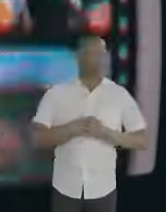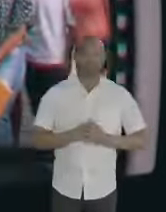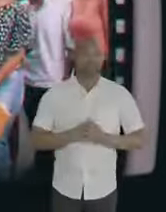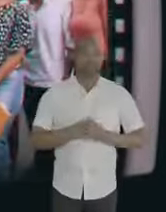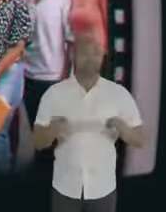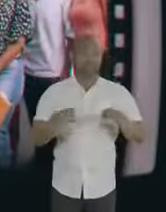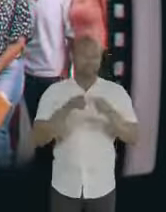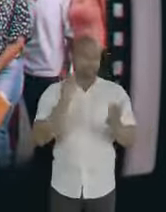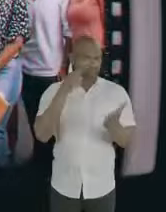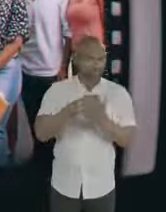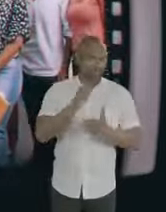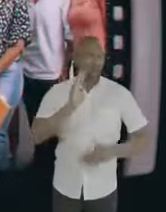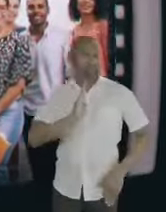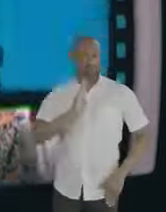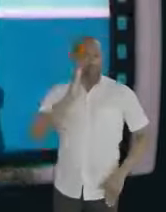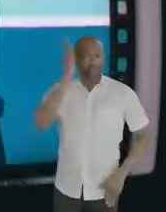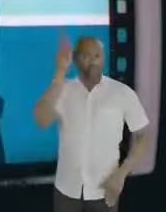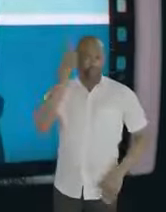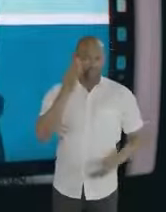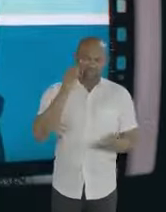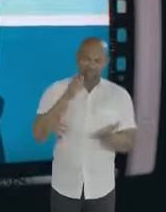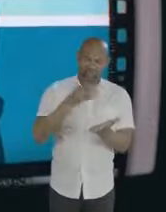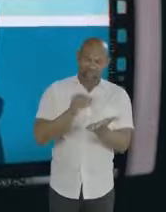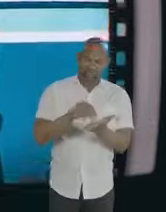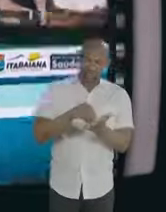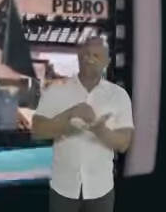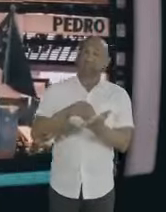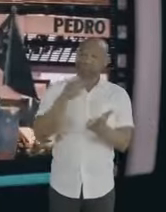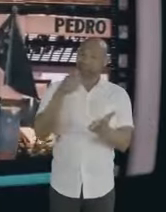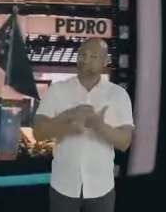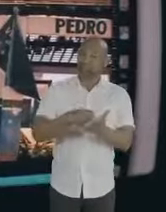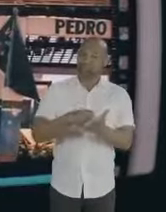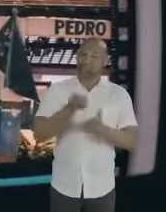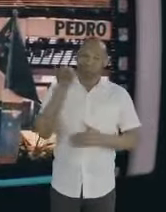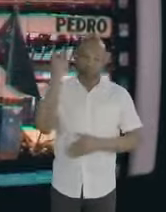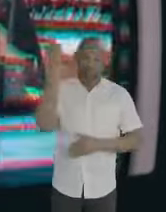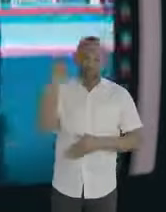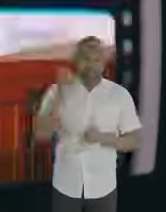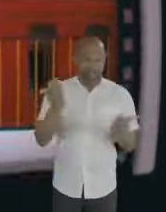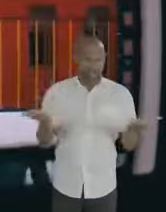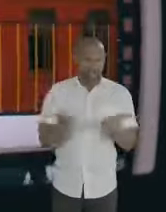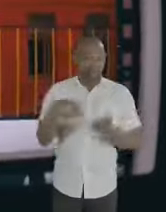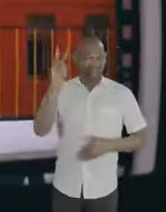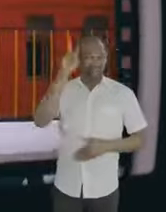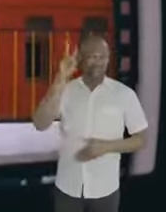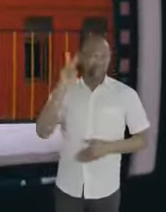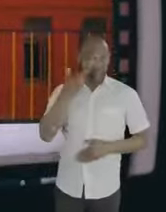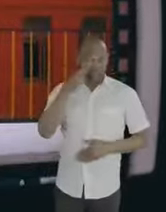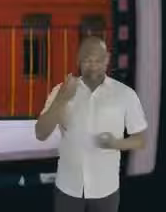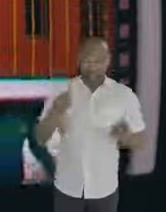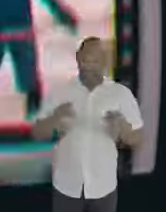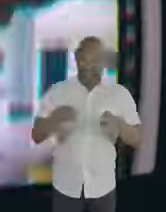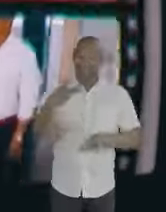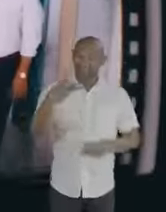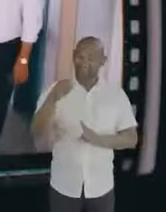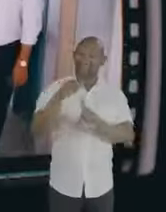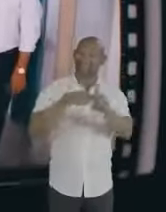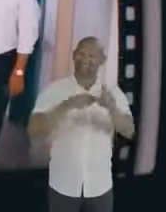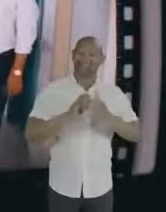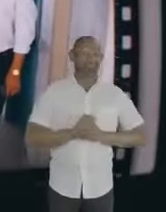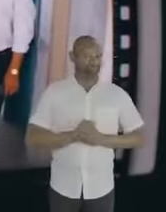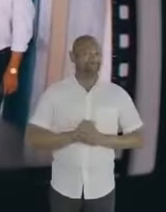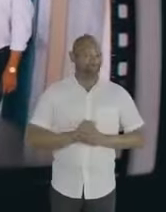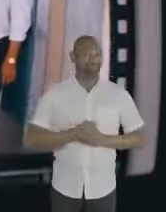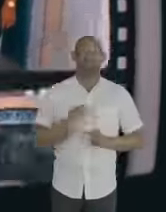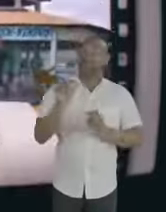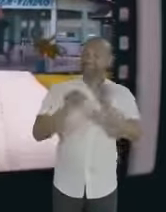salários atrasados do funcionalismo e pagar milhões em dívidas da prefeitura. Valmir resolveu